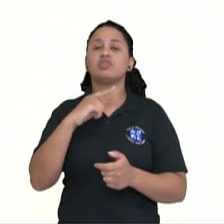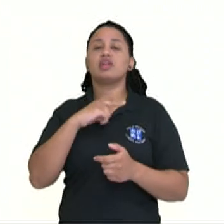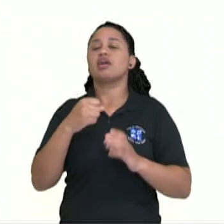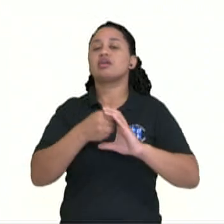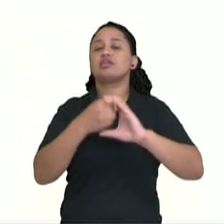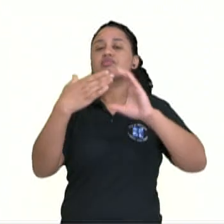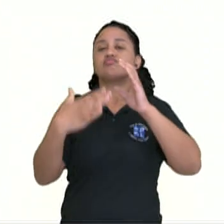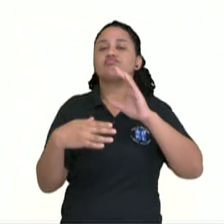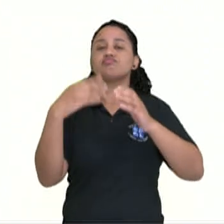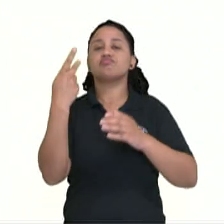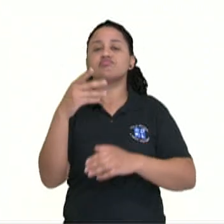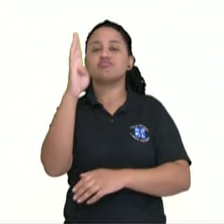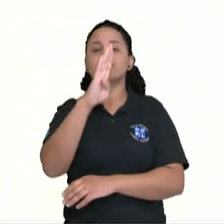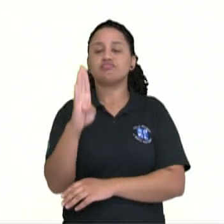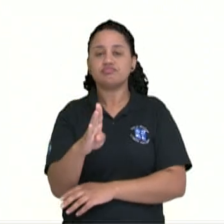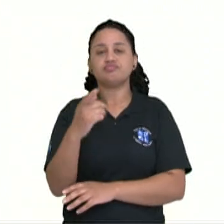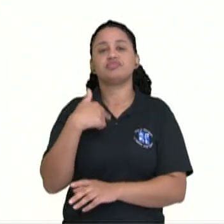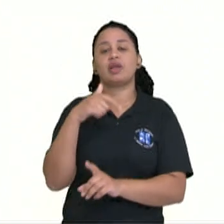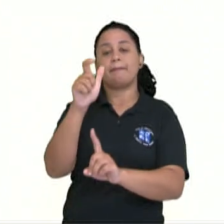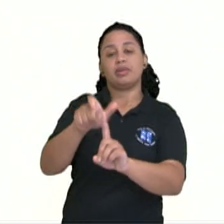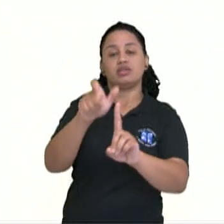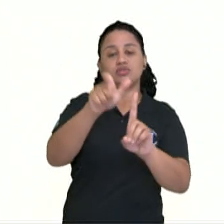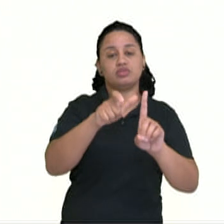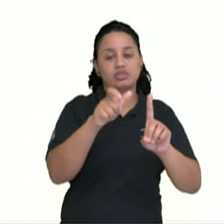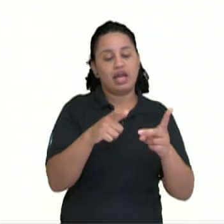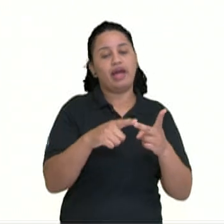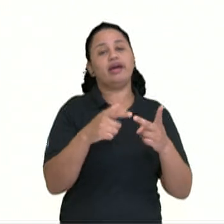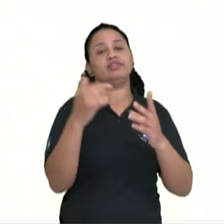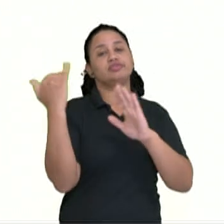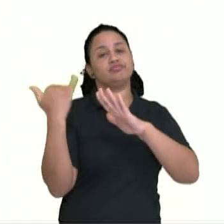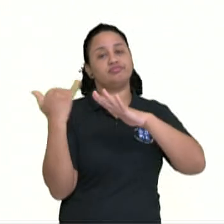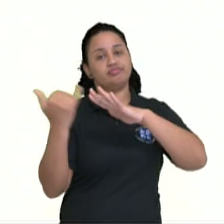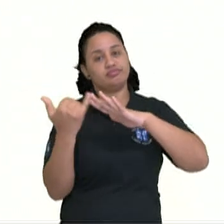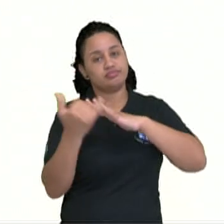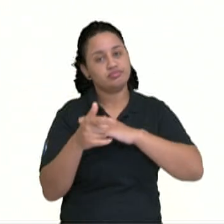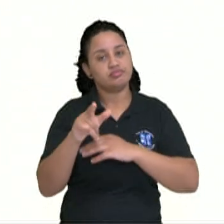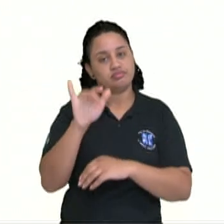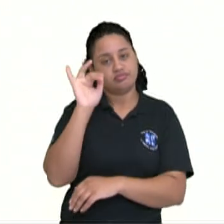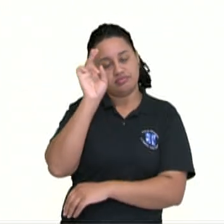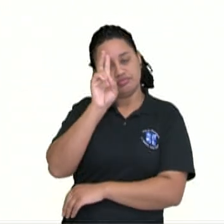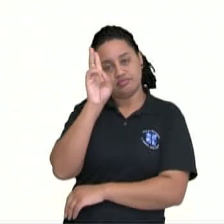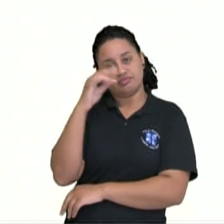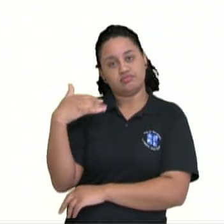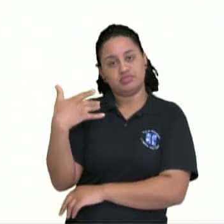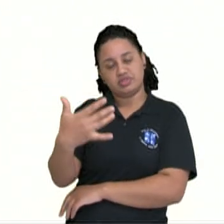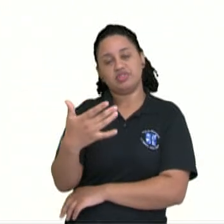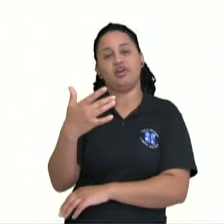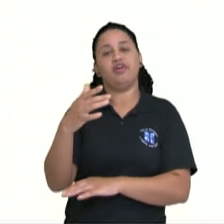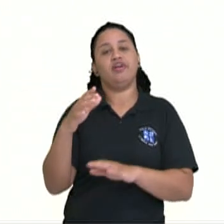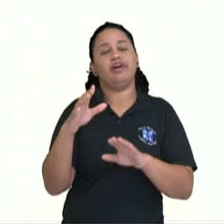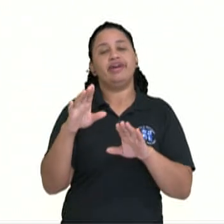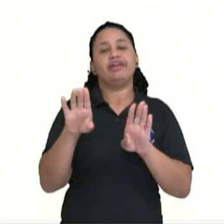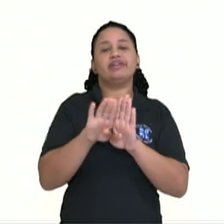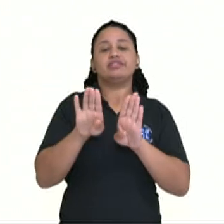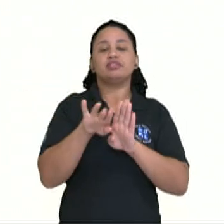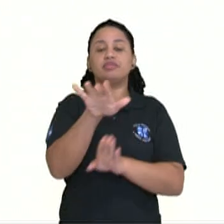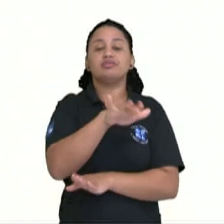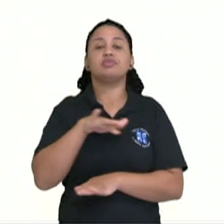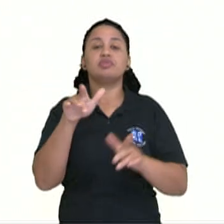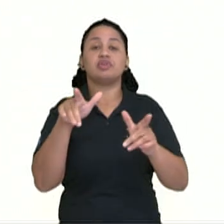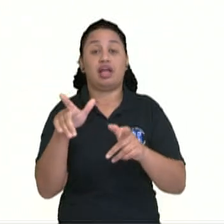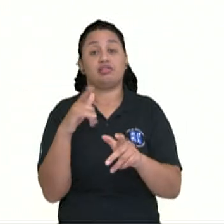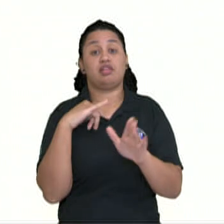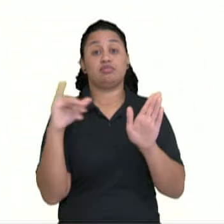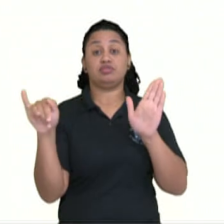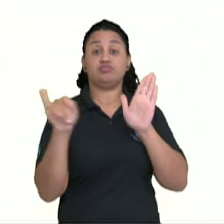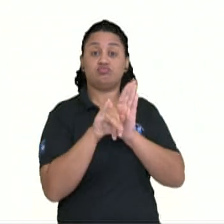no enredo da história, a ambientação, traz essa identidade do Brasil. E a gente tem aqui, a